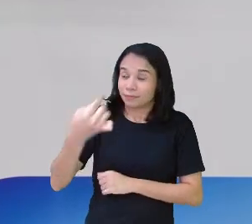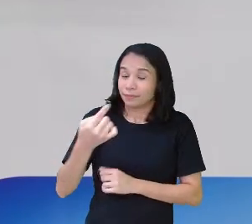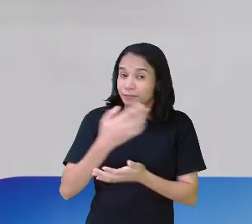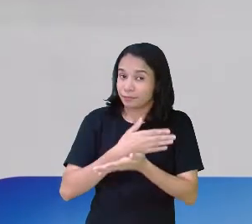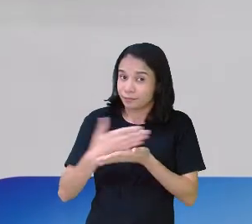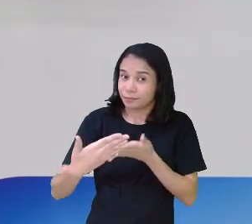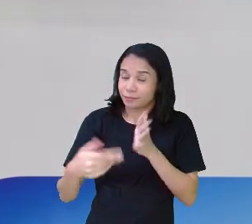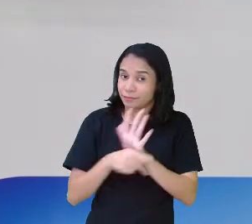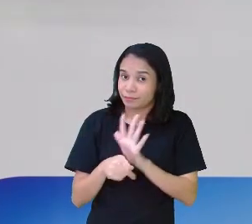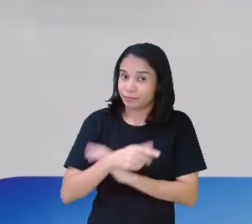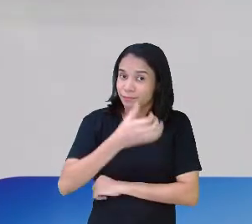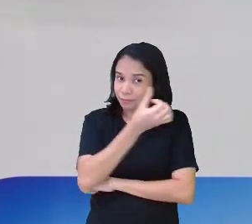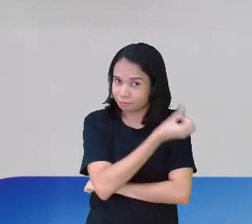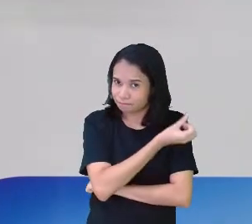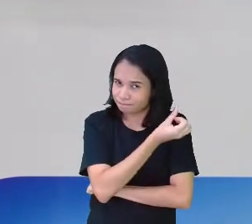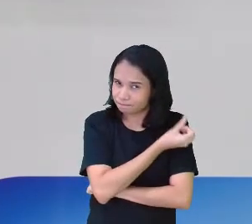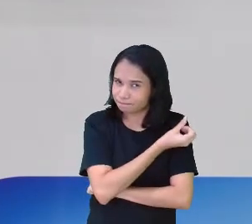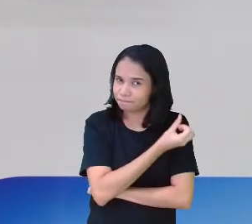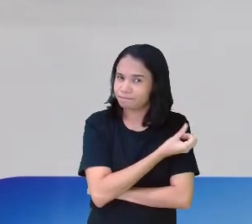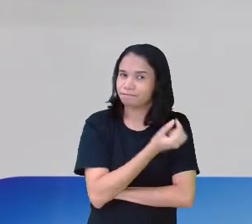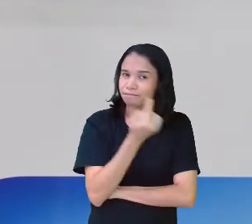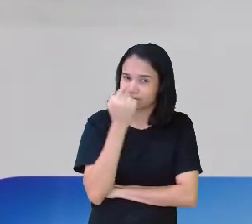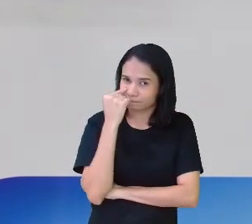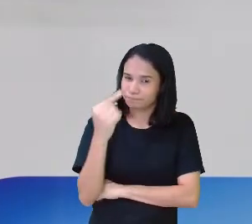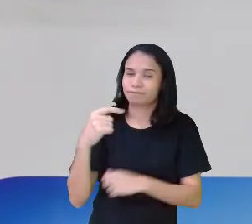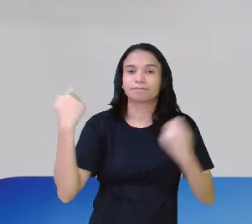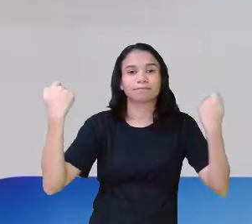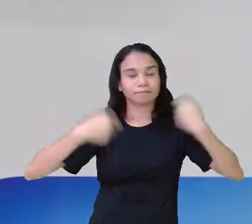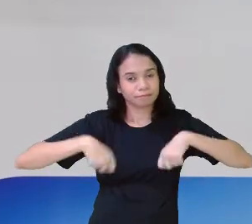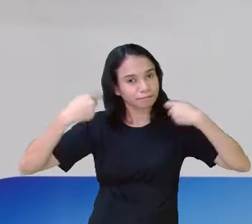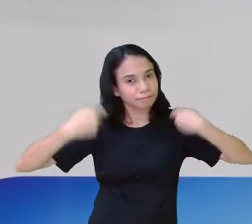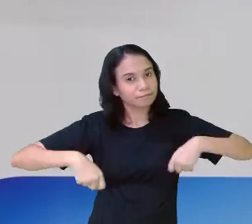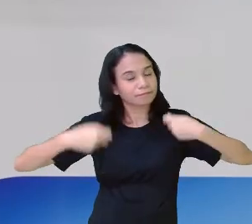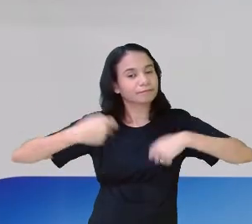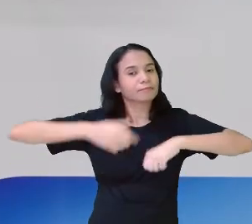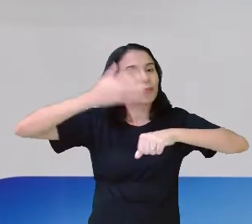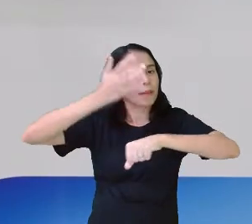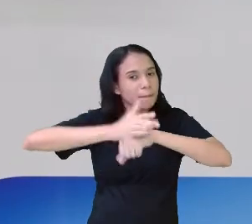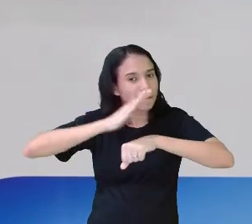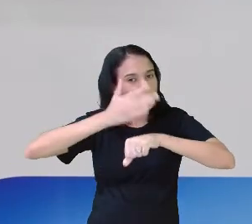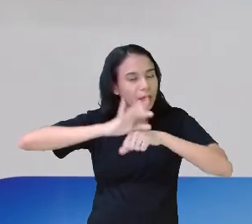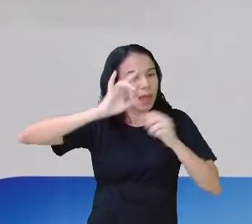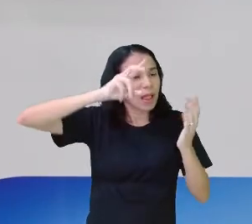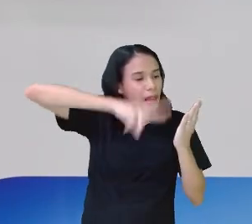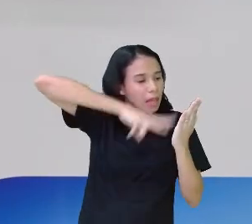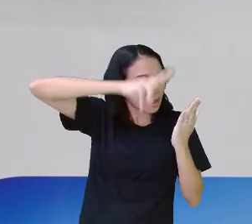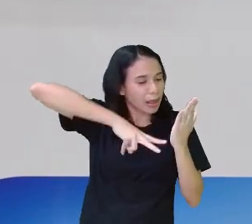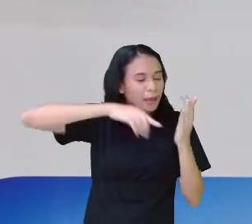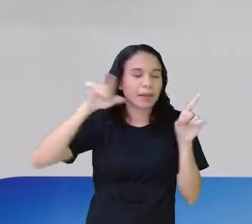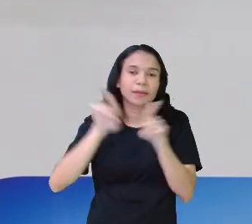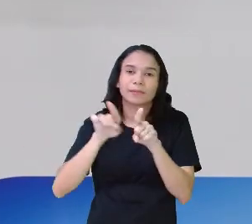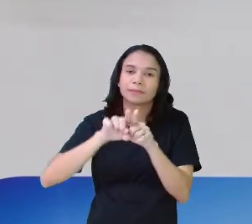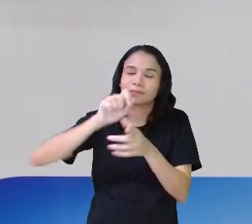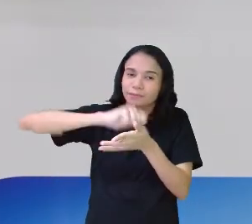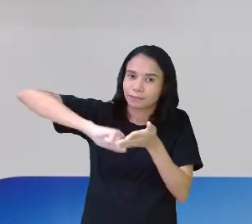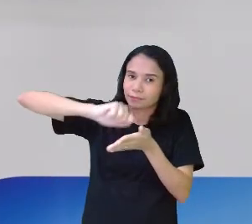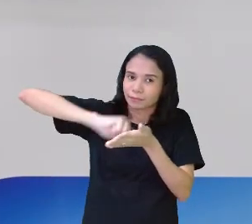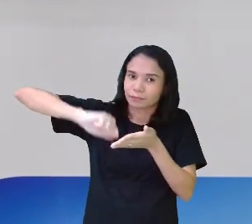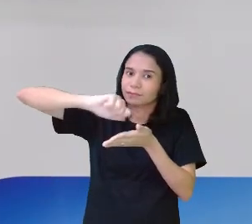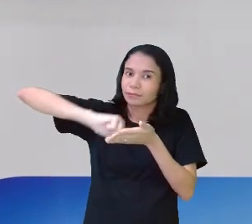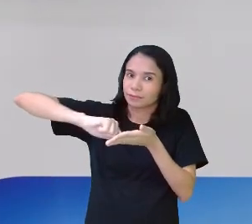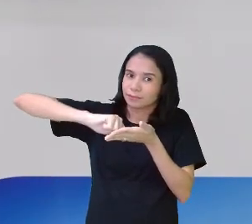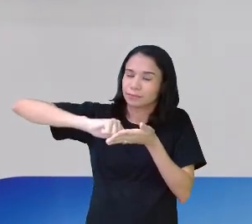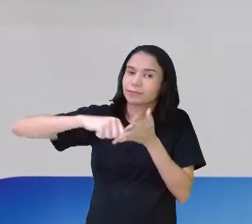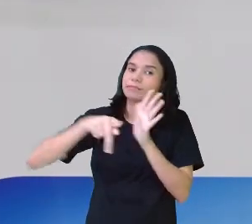chegam no sexto ano. E precisam ter a prática não só de ler, mas também de escrever.